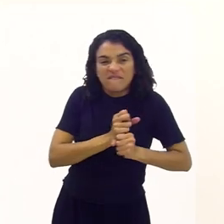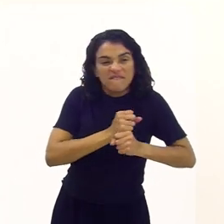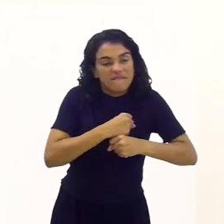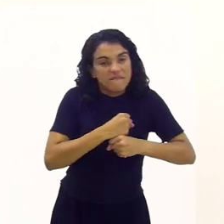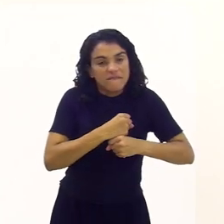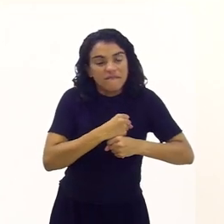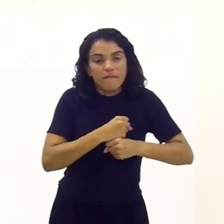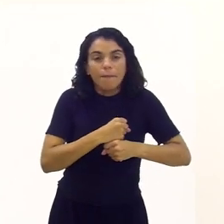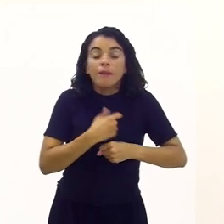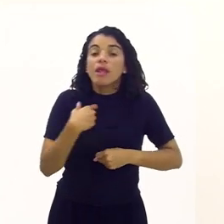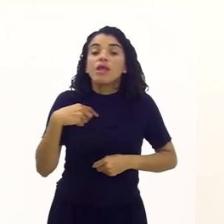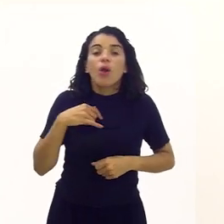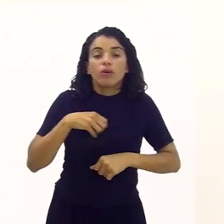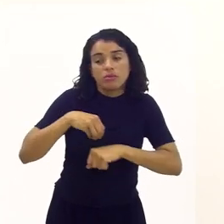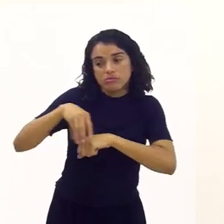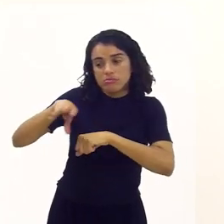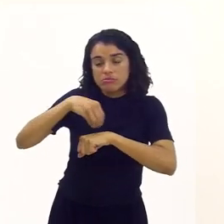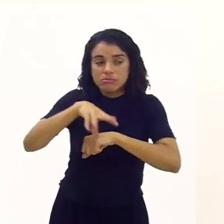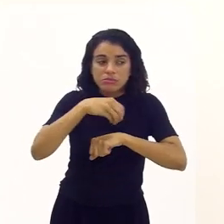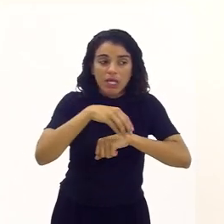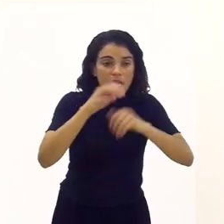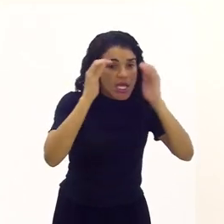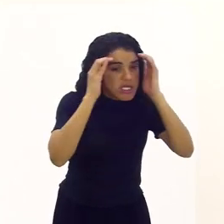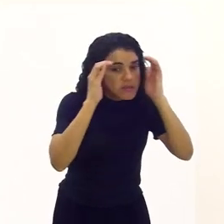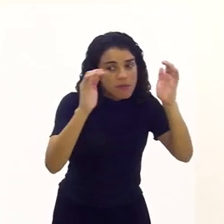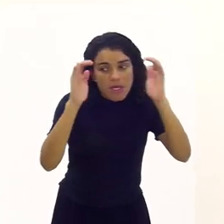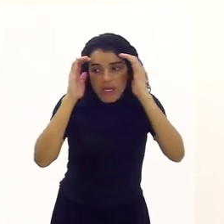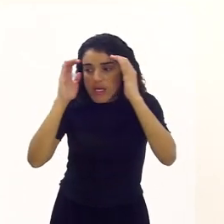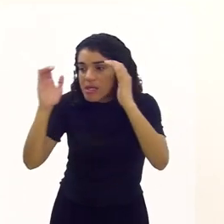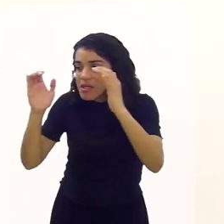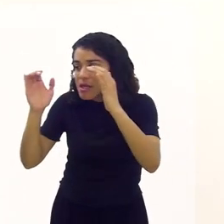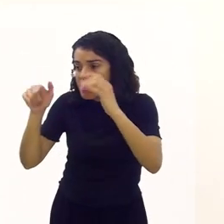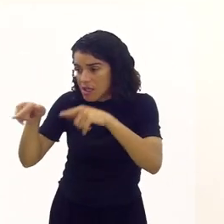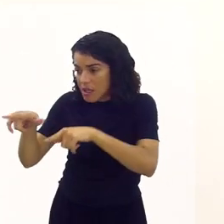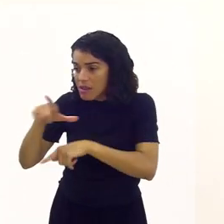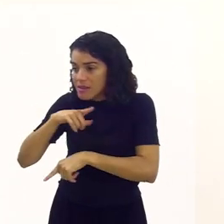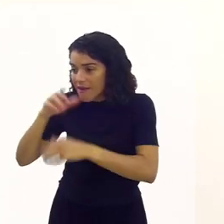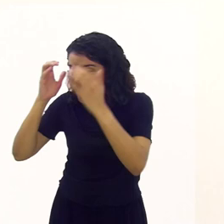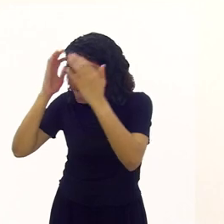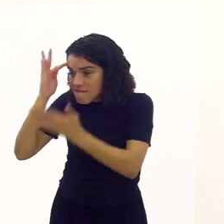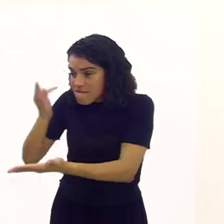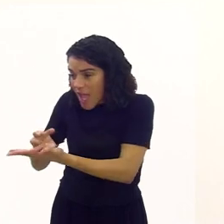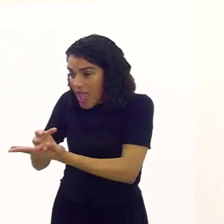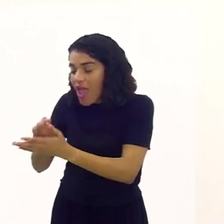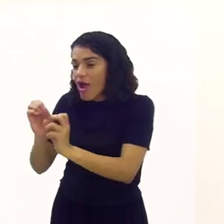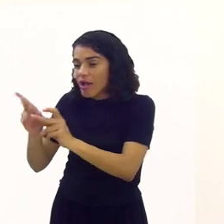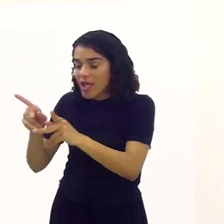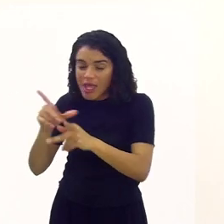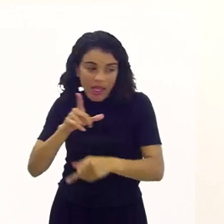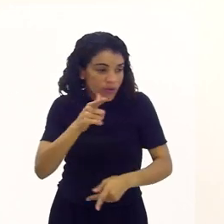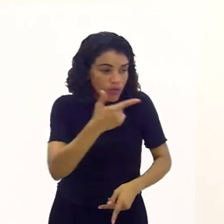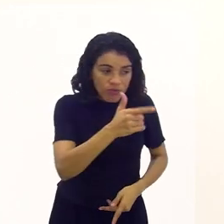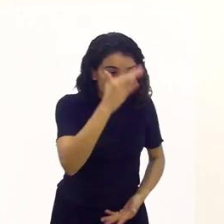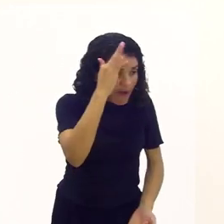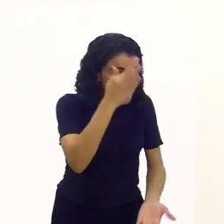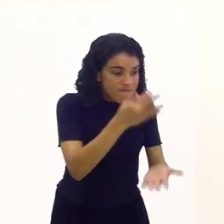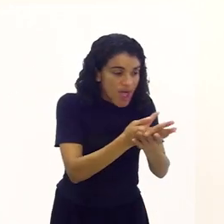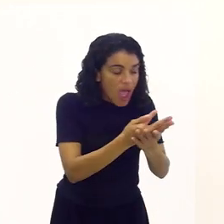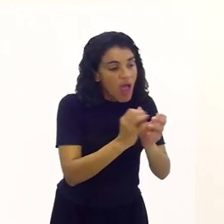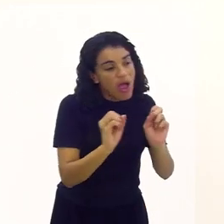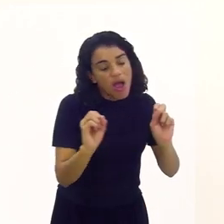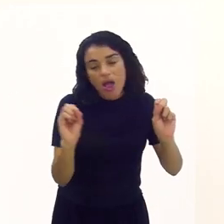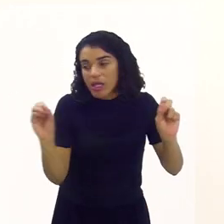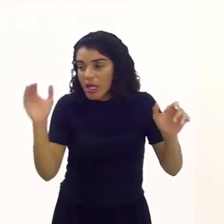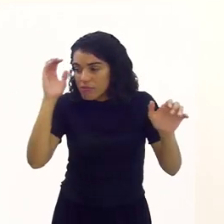sempre digo que você tem que respeitar quem tem fé e quem não tem também. Só que, no momento, estão